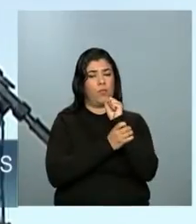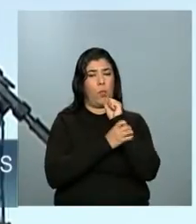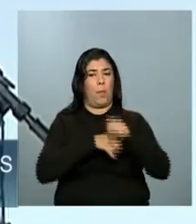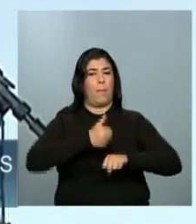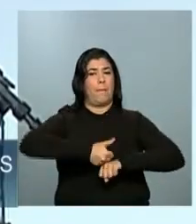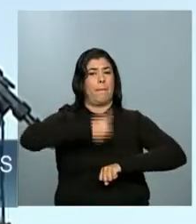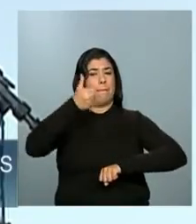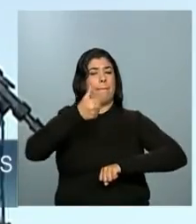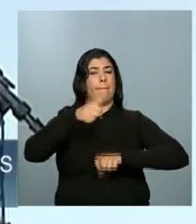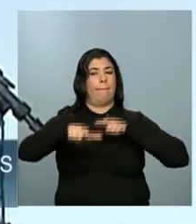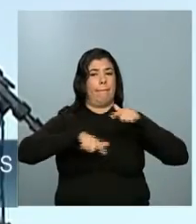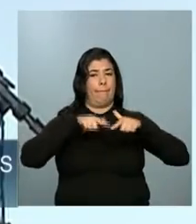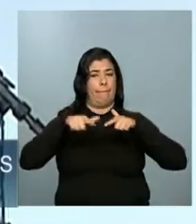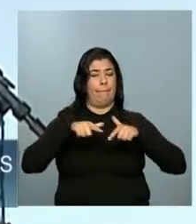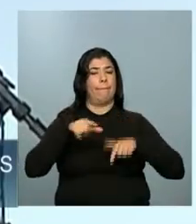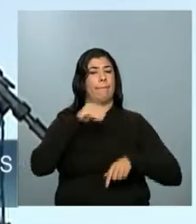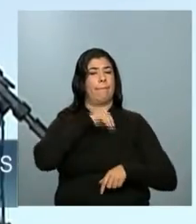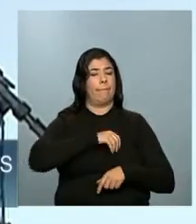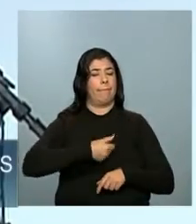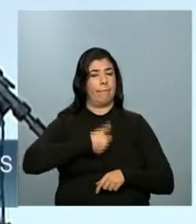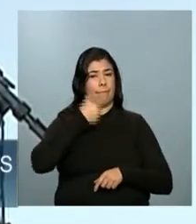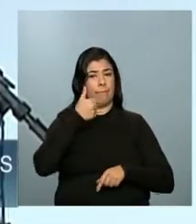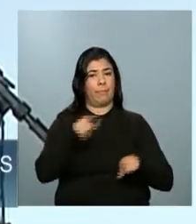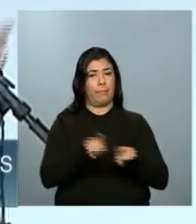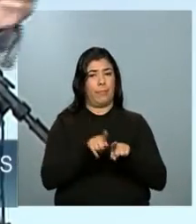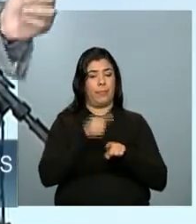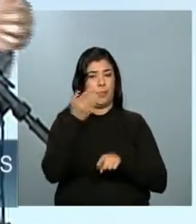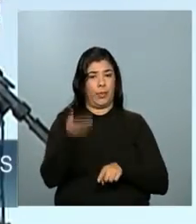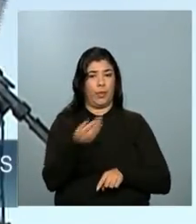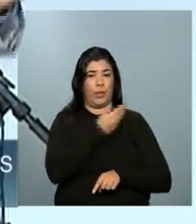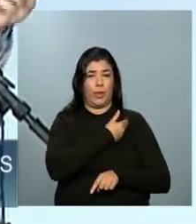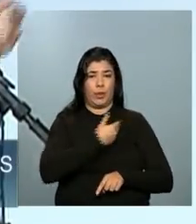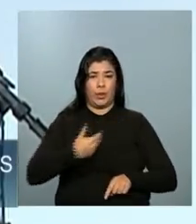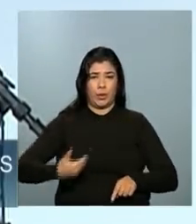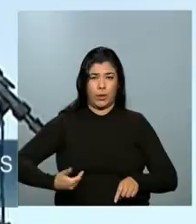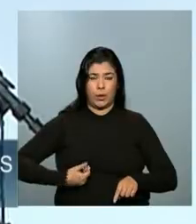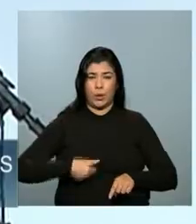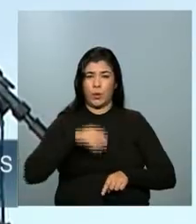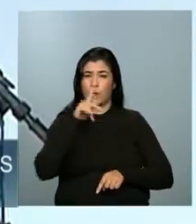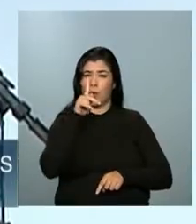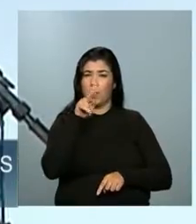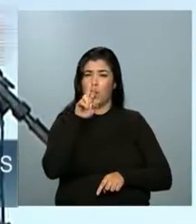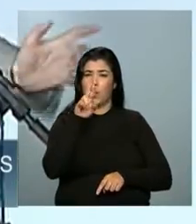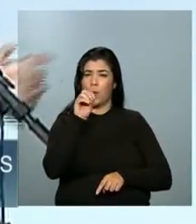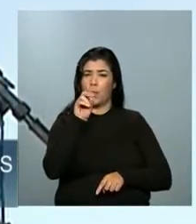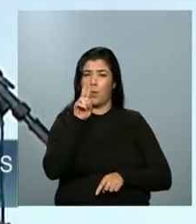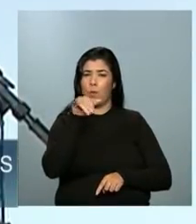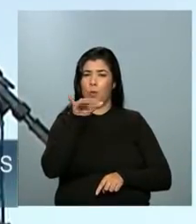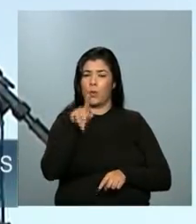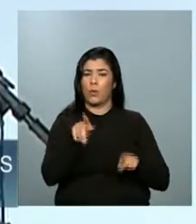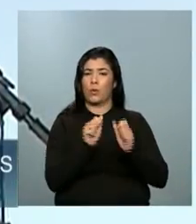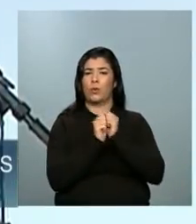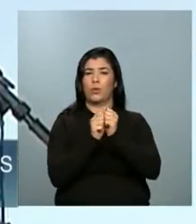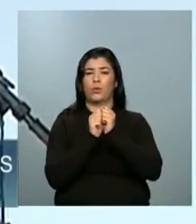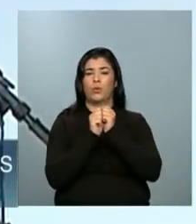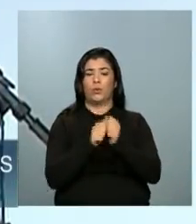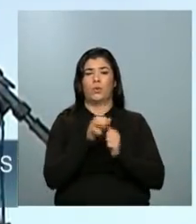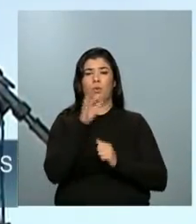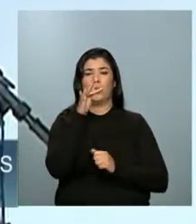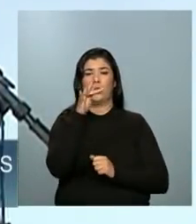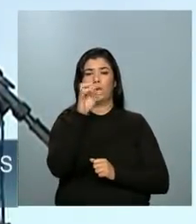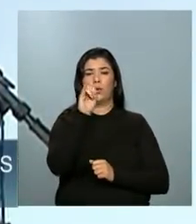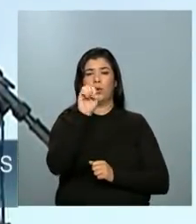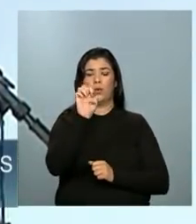remuneração. É também o governo do ProUni, do Fies, que abriu a porta da universidade para